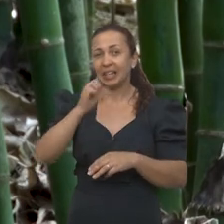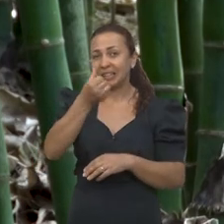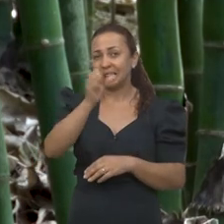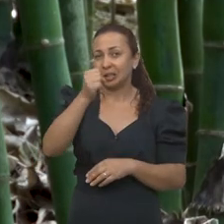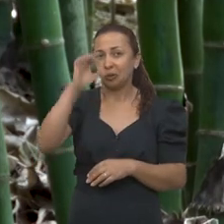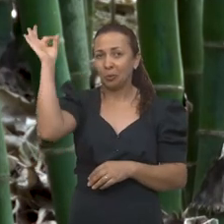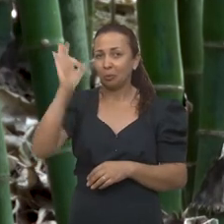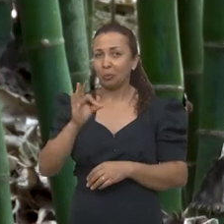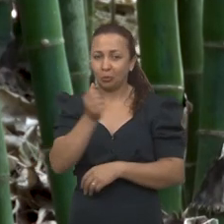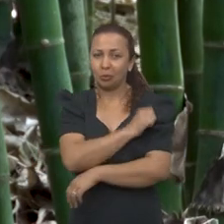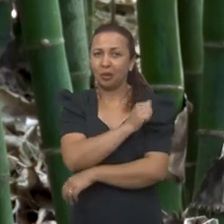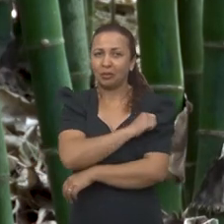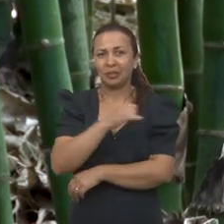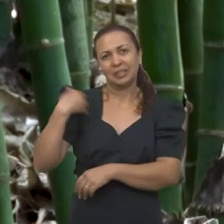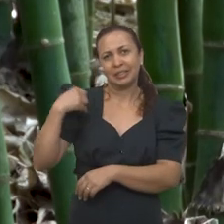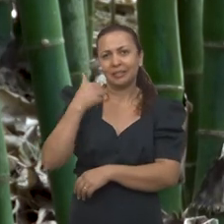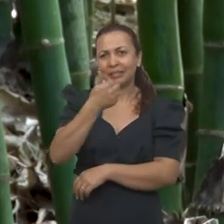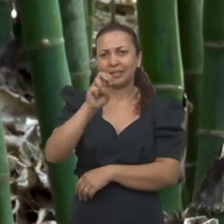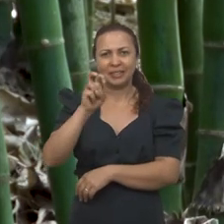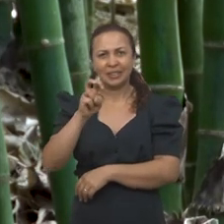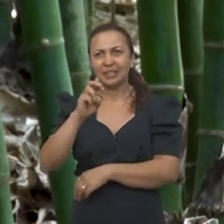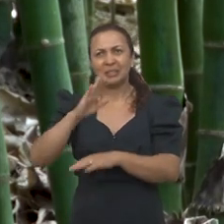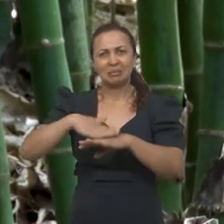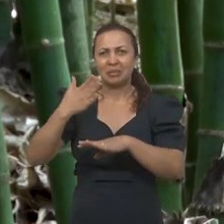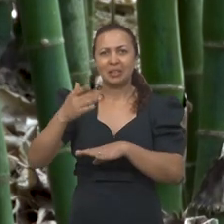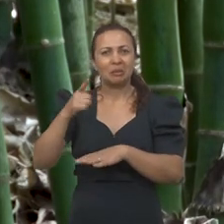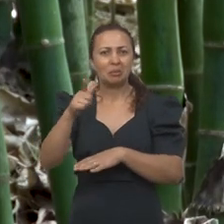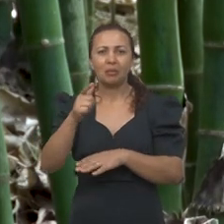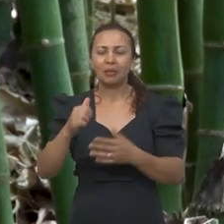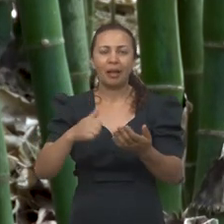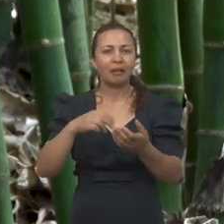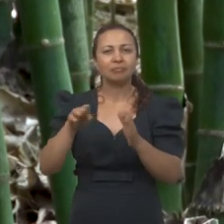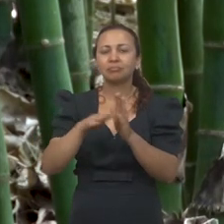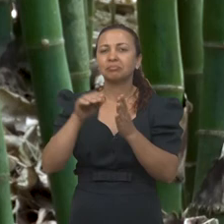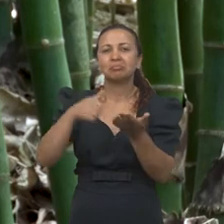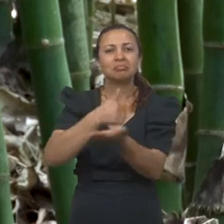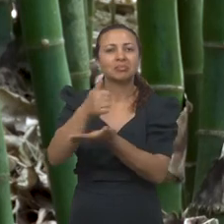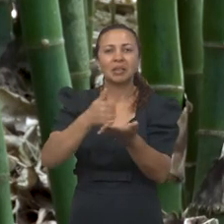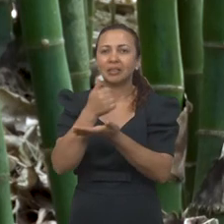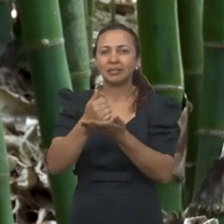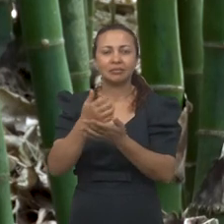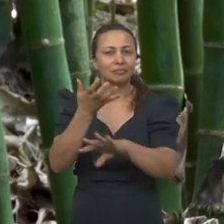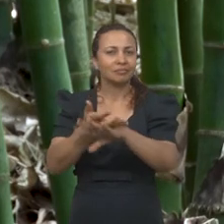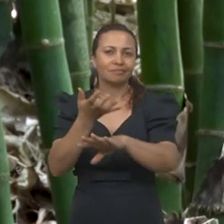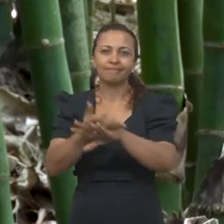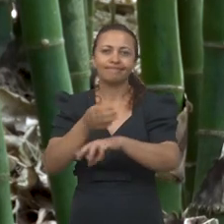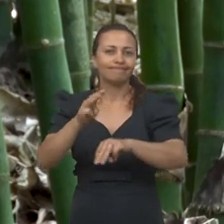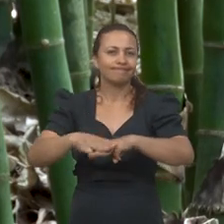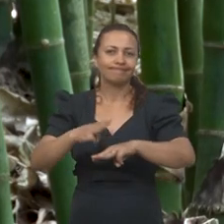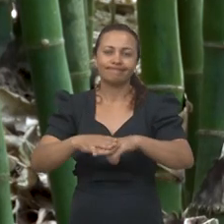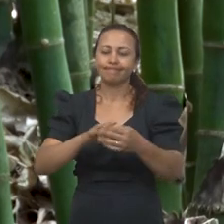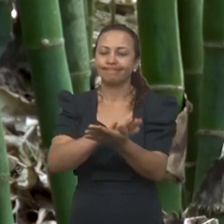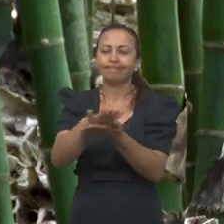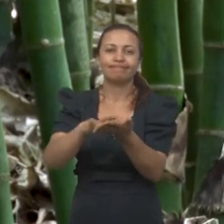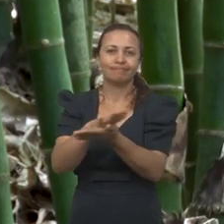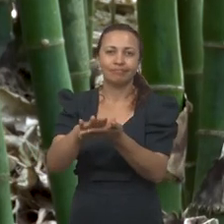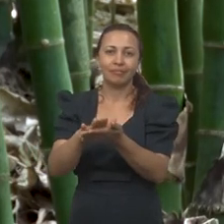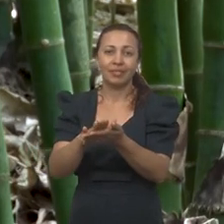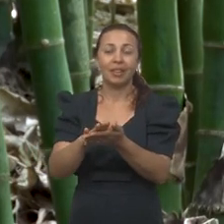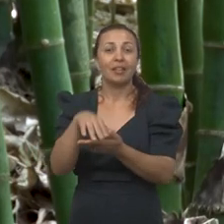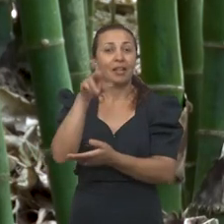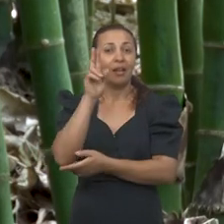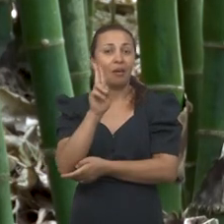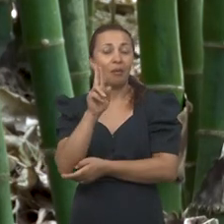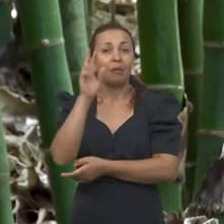68% dos alunos com 15 anos de idade não possuem nível básico na disciplina. Uma pesquisa da Universidade